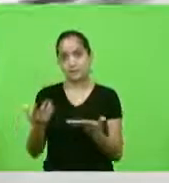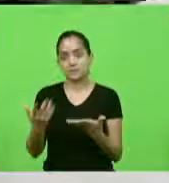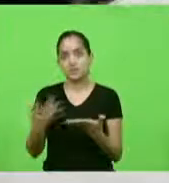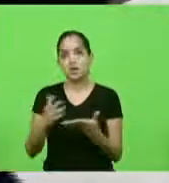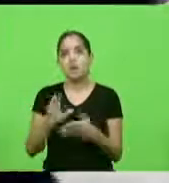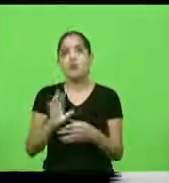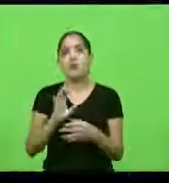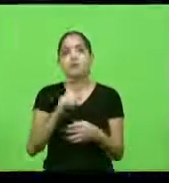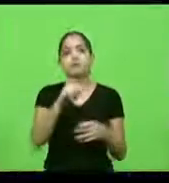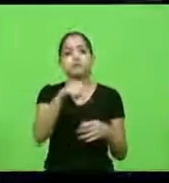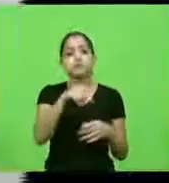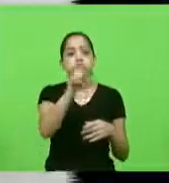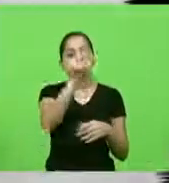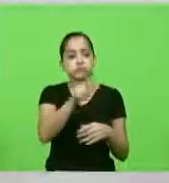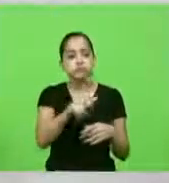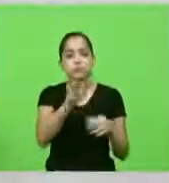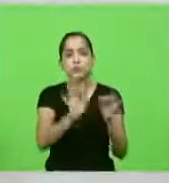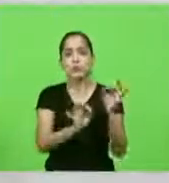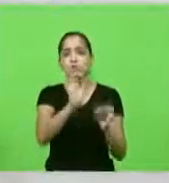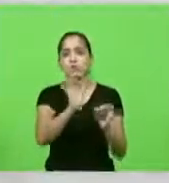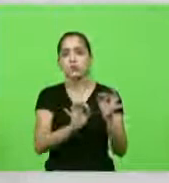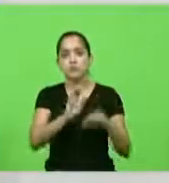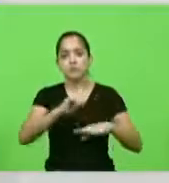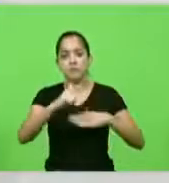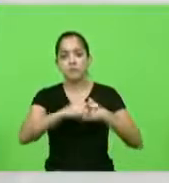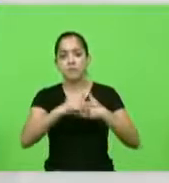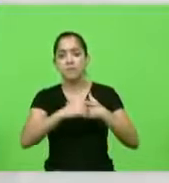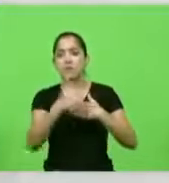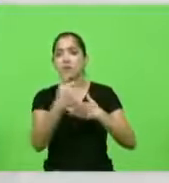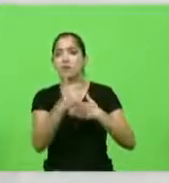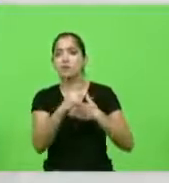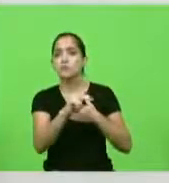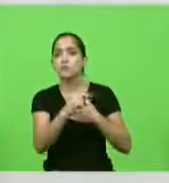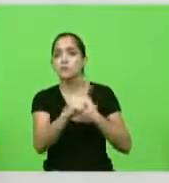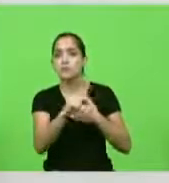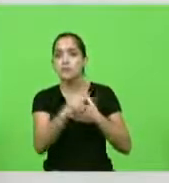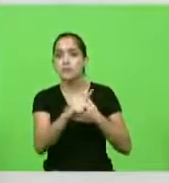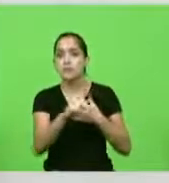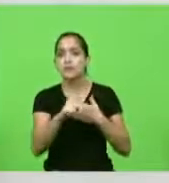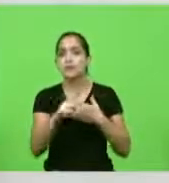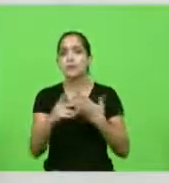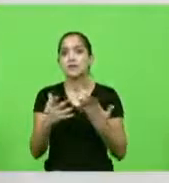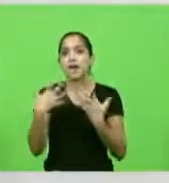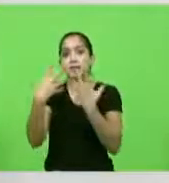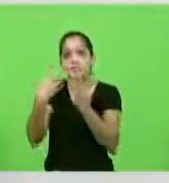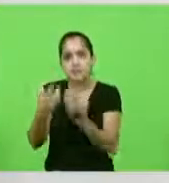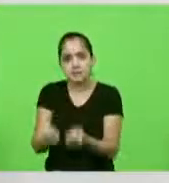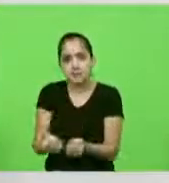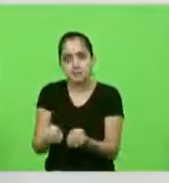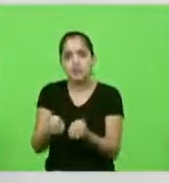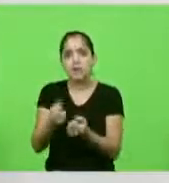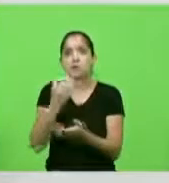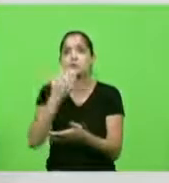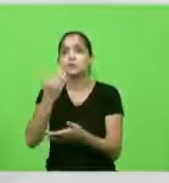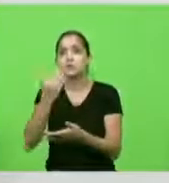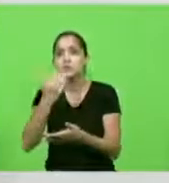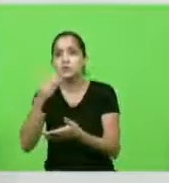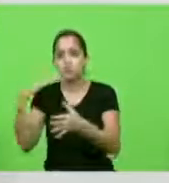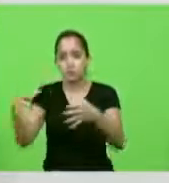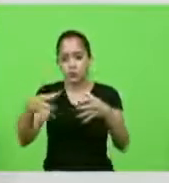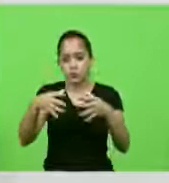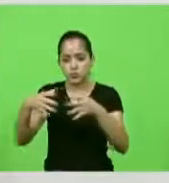um juiz abre mão do seu papel e cede ao apelo irracional das massas